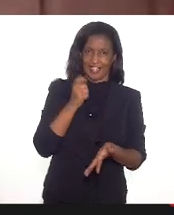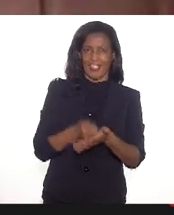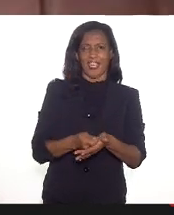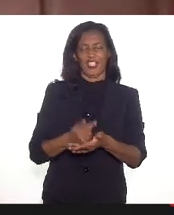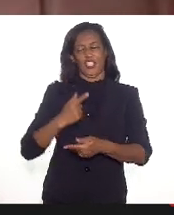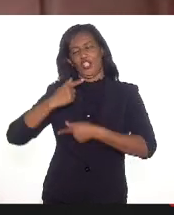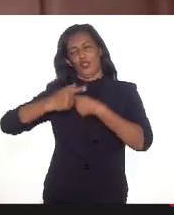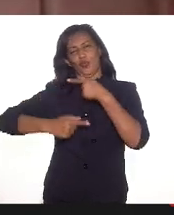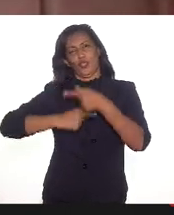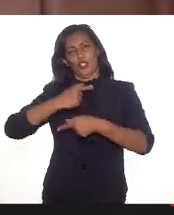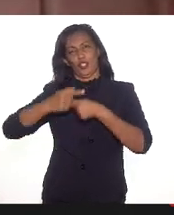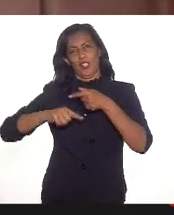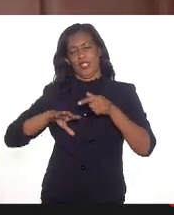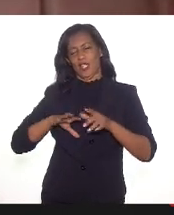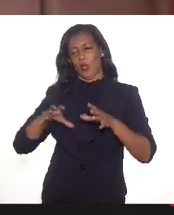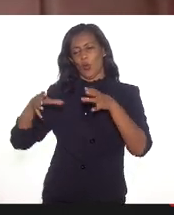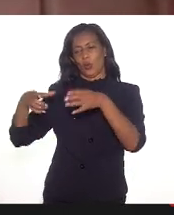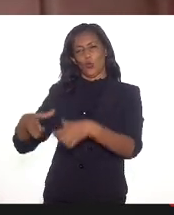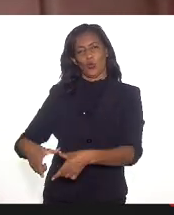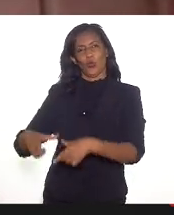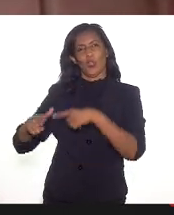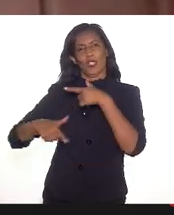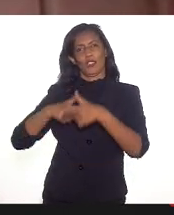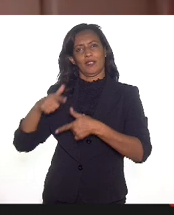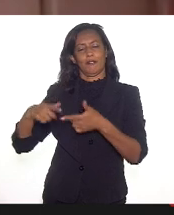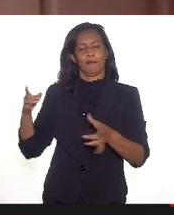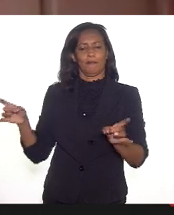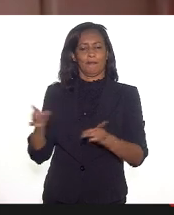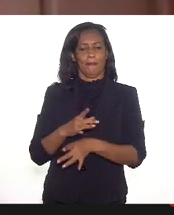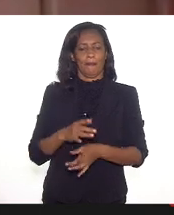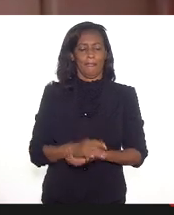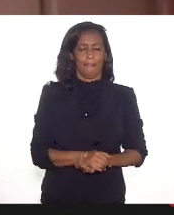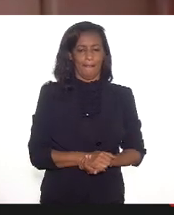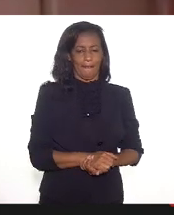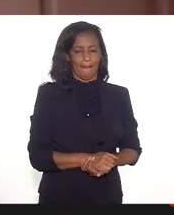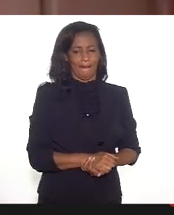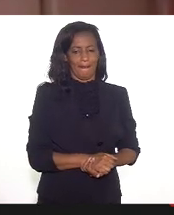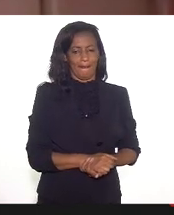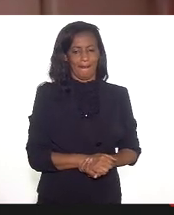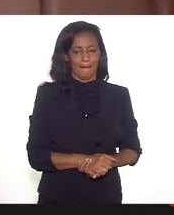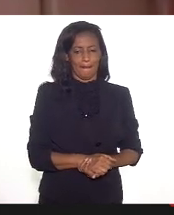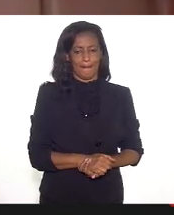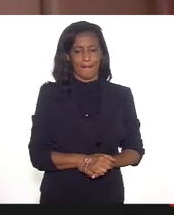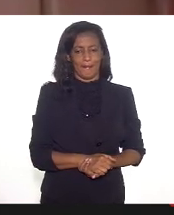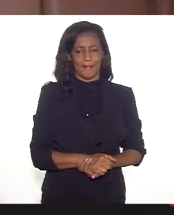geração de postos de trabalho e de ação concreta. Olha, o José